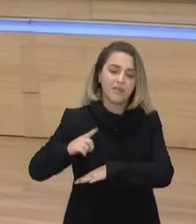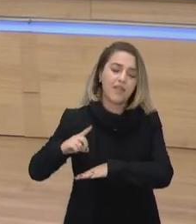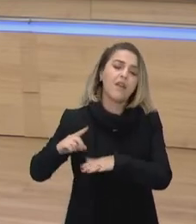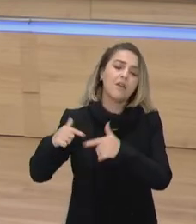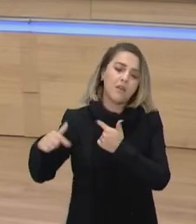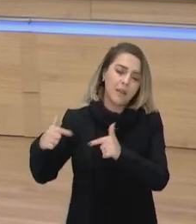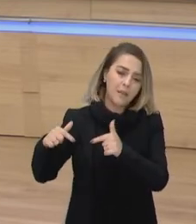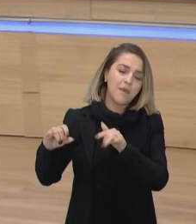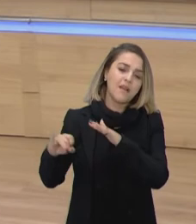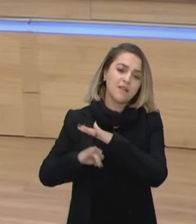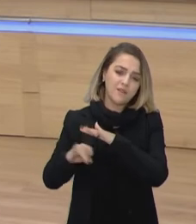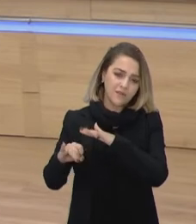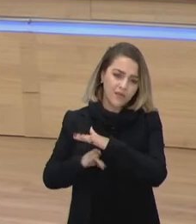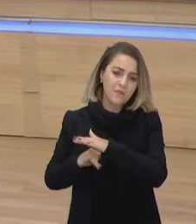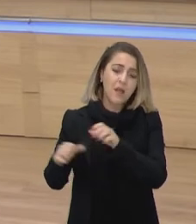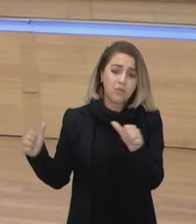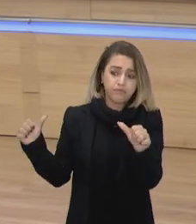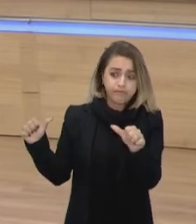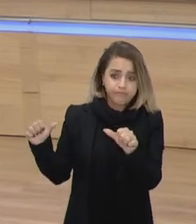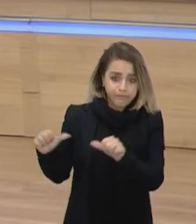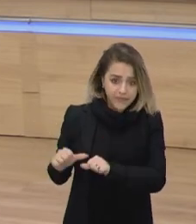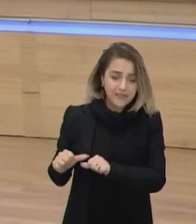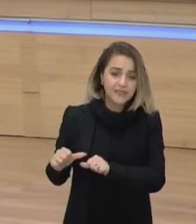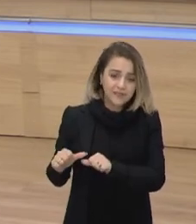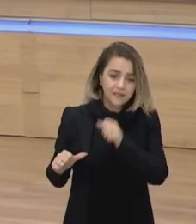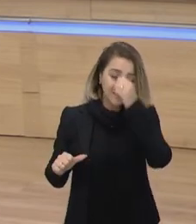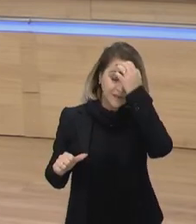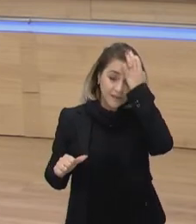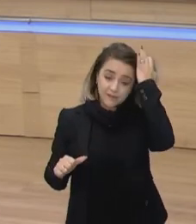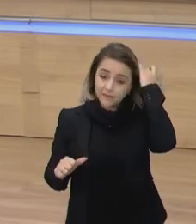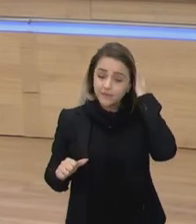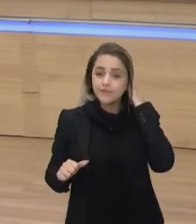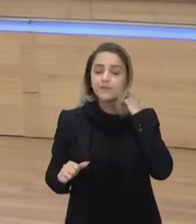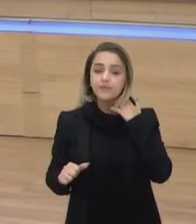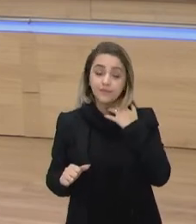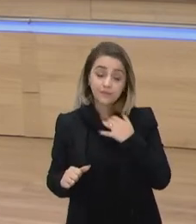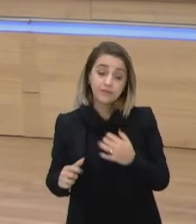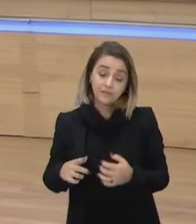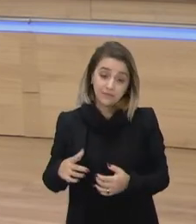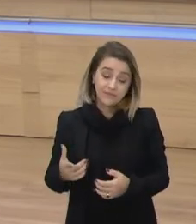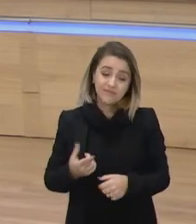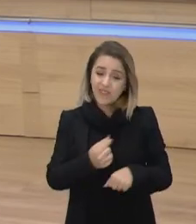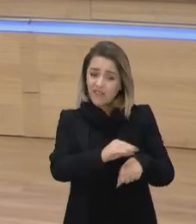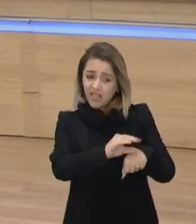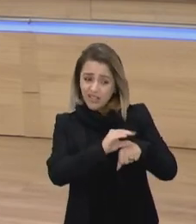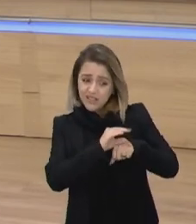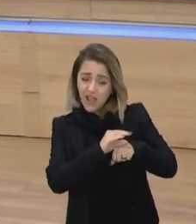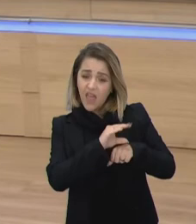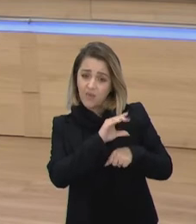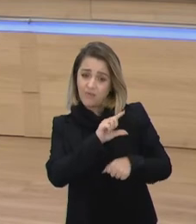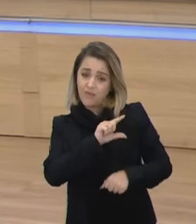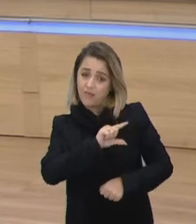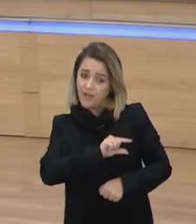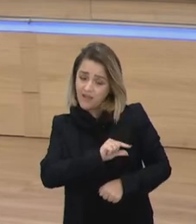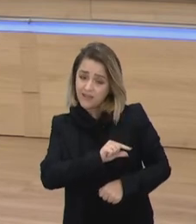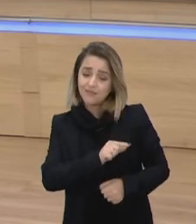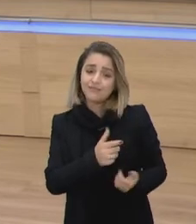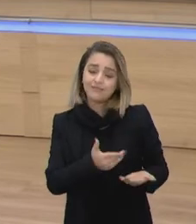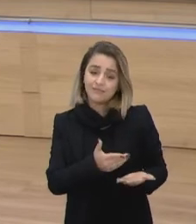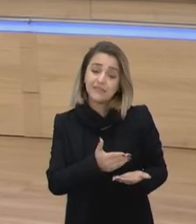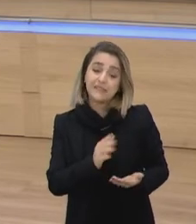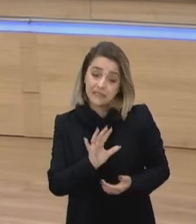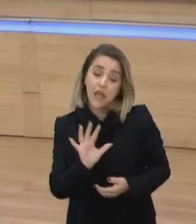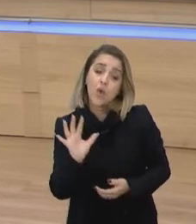geralmente, ele é mais precarizado, ele é pior remunerado, e etc., quando isso